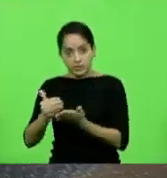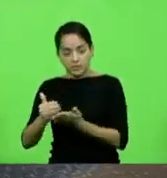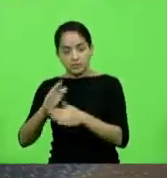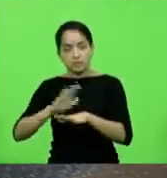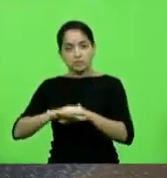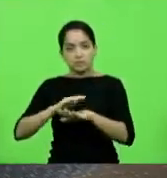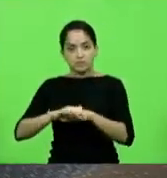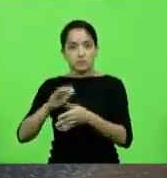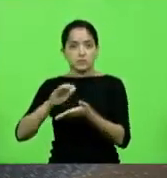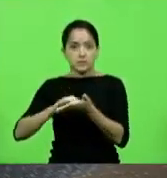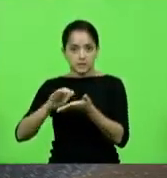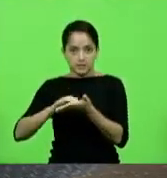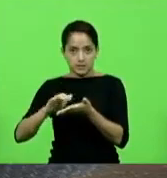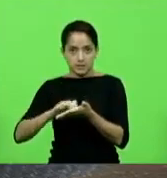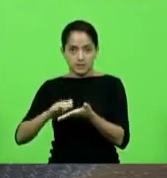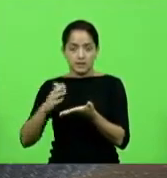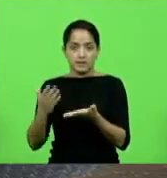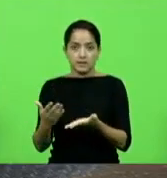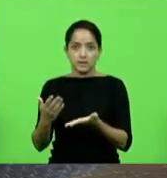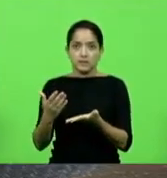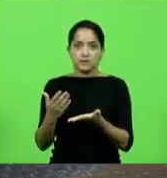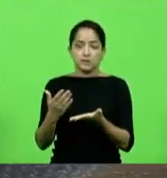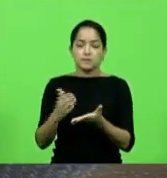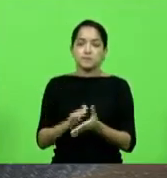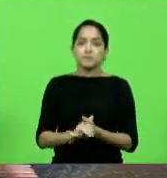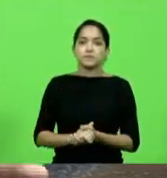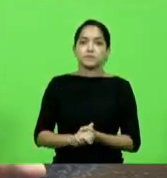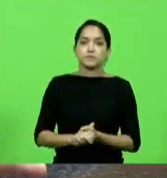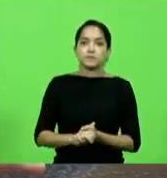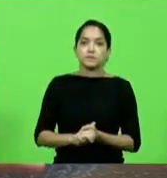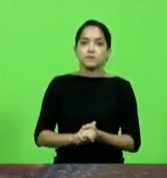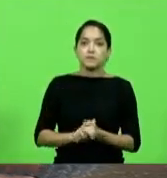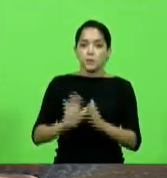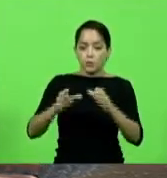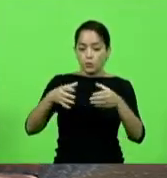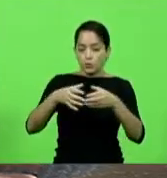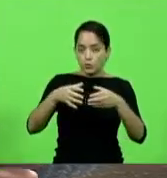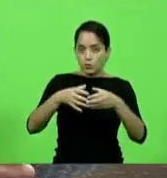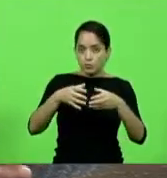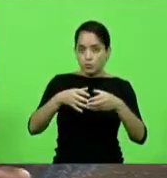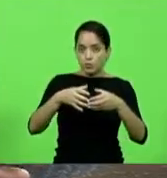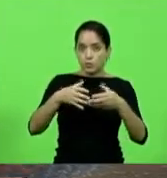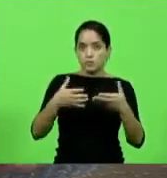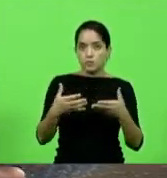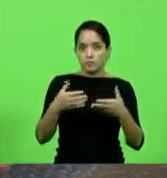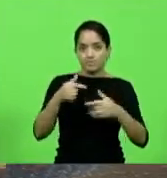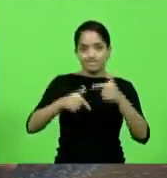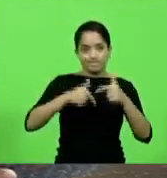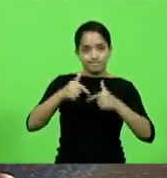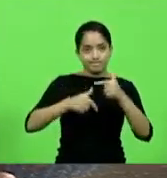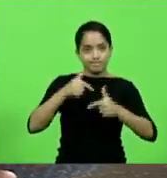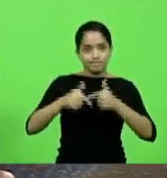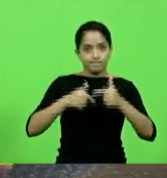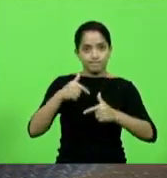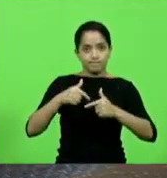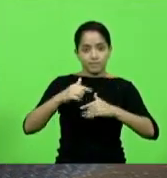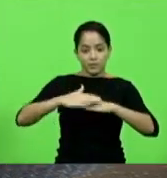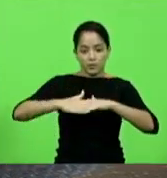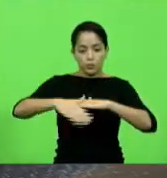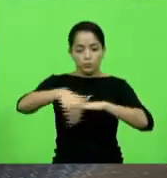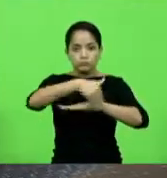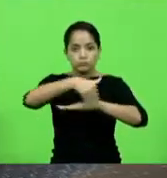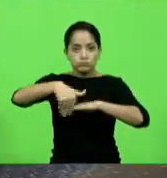Infraestrutura para colocar uma equipe fazendo a recuperação diária